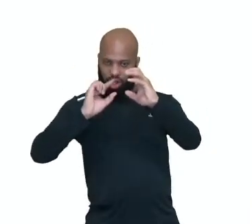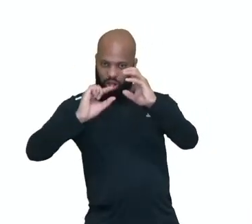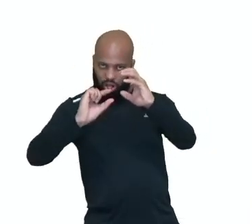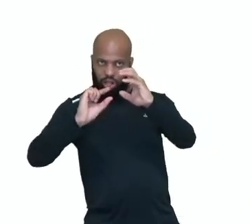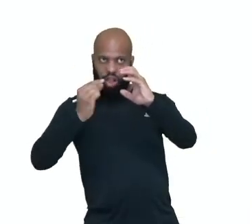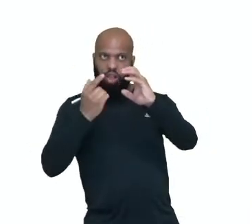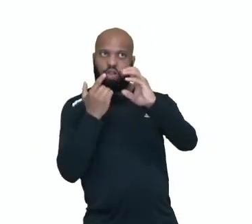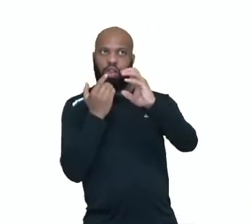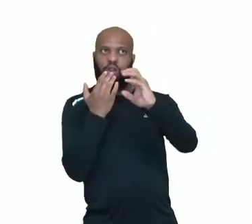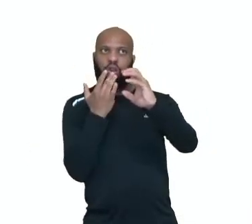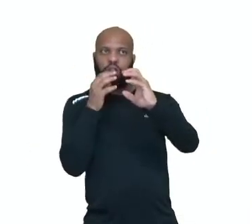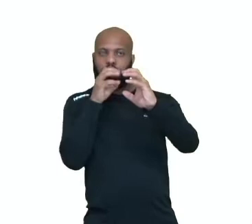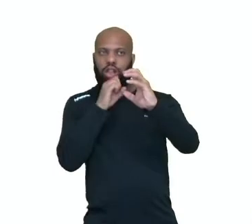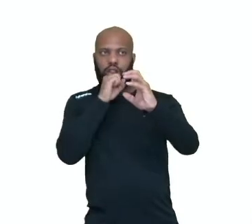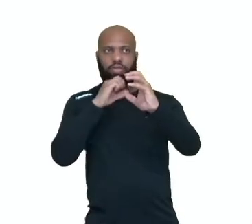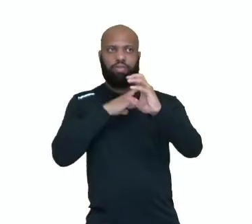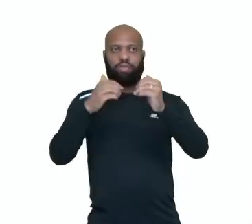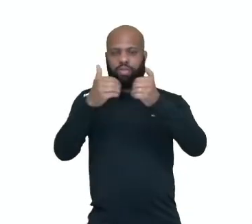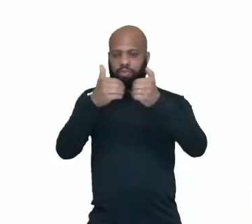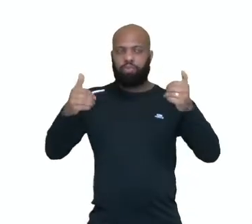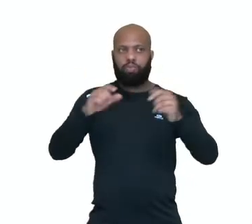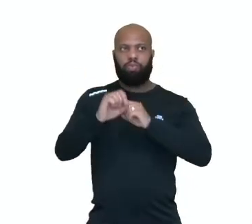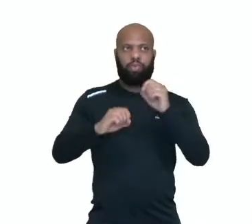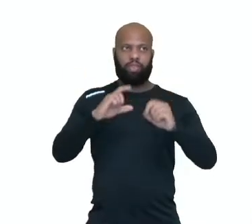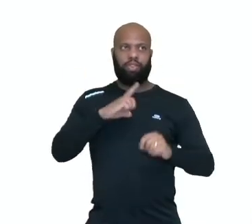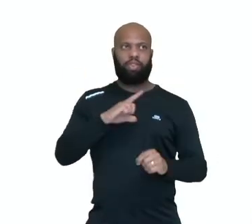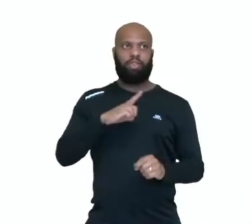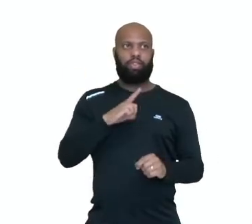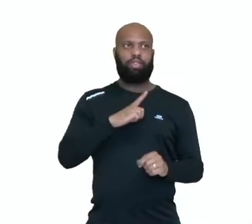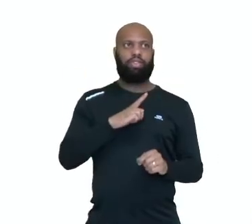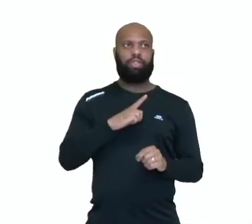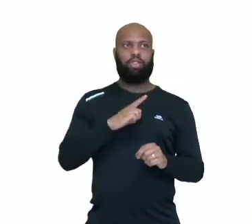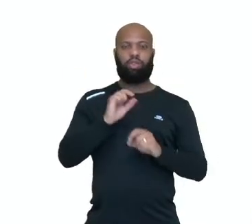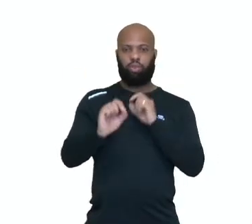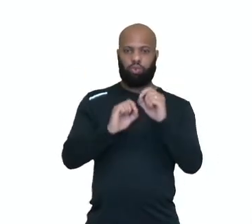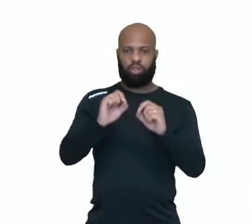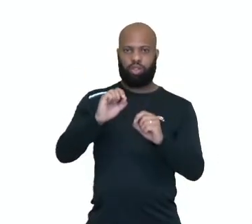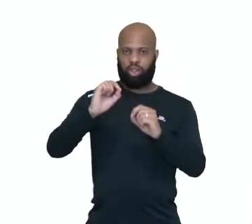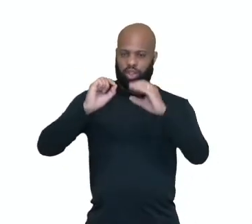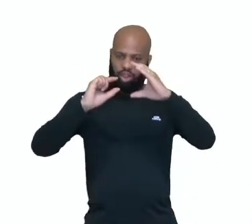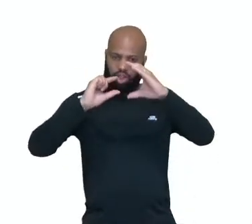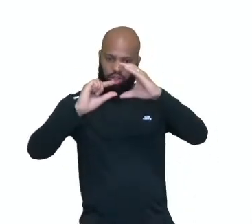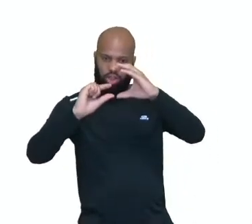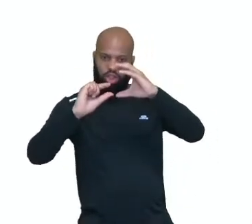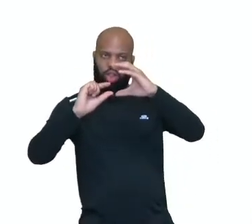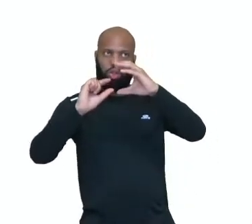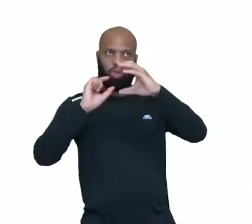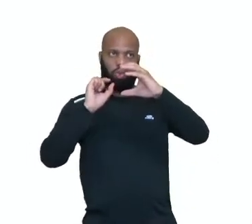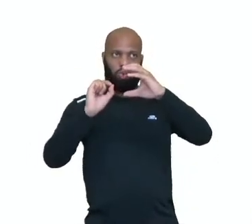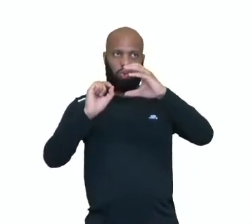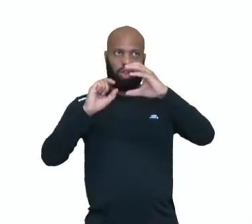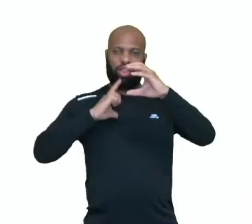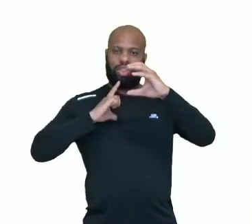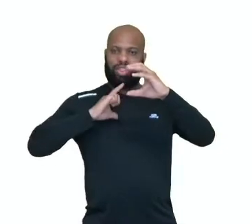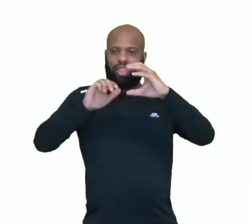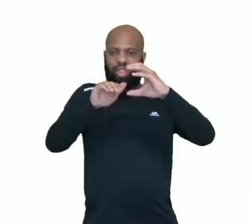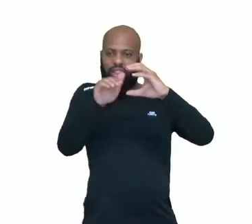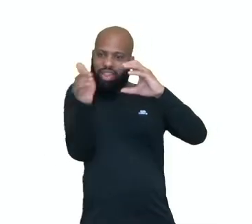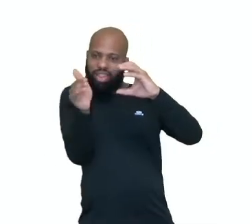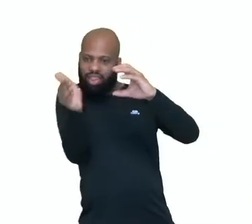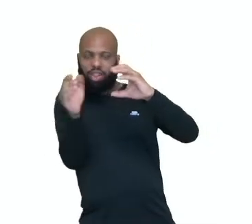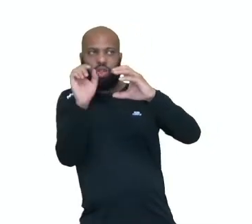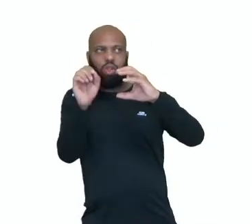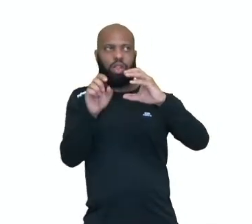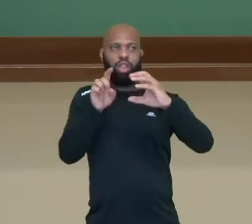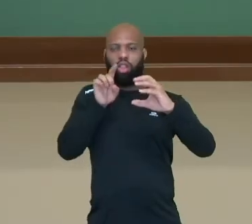é dividida em duas partes, tá? Então a parte mais anterior e a parte posterior. A parte posterior, ela vai